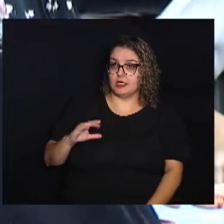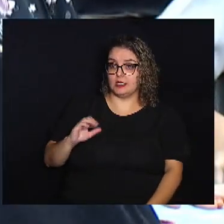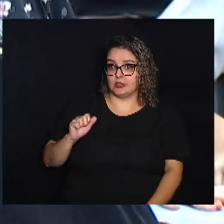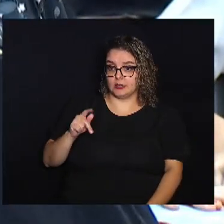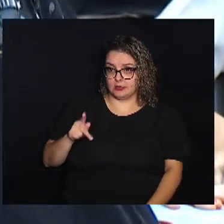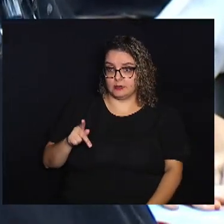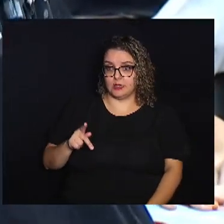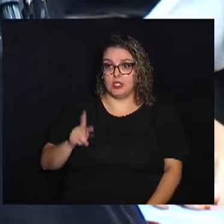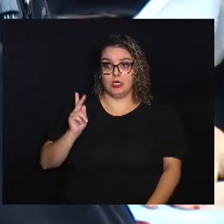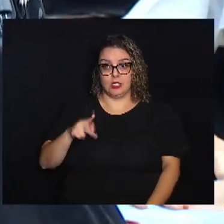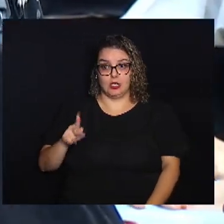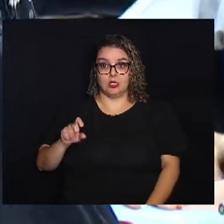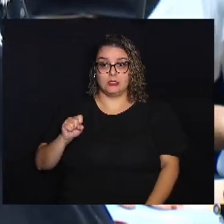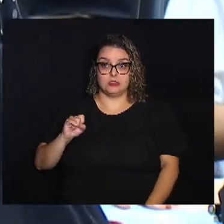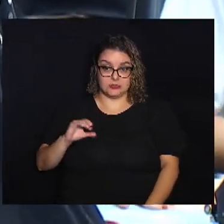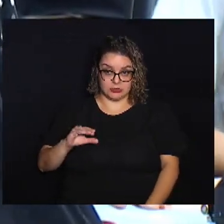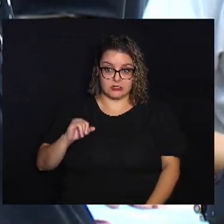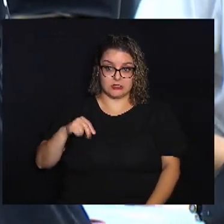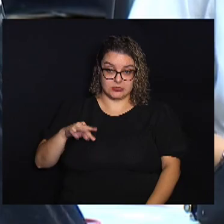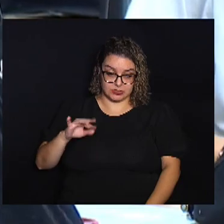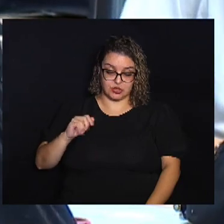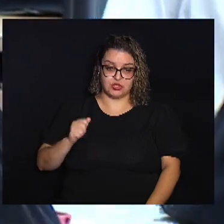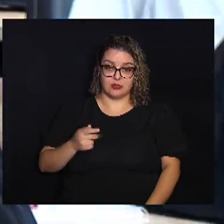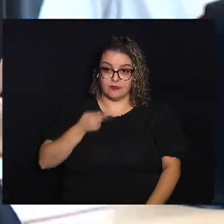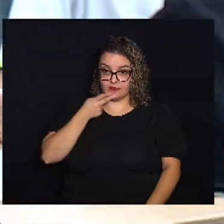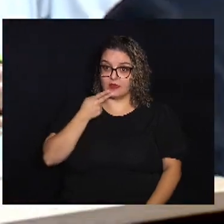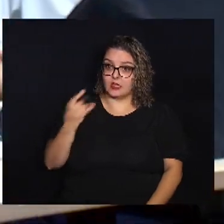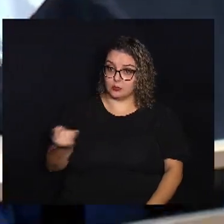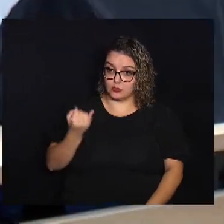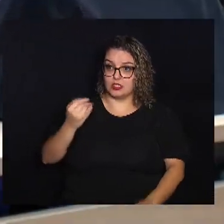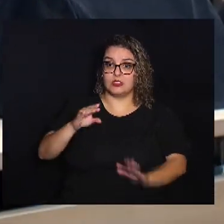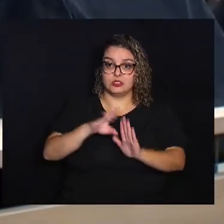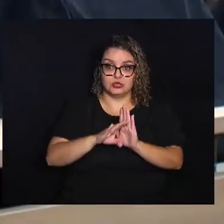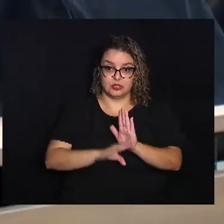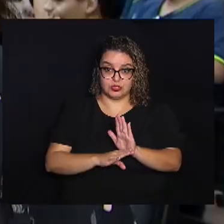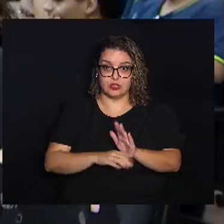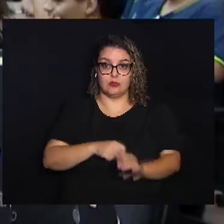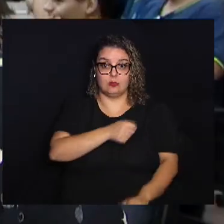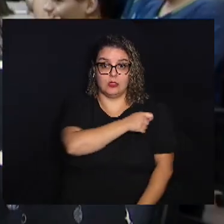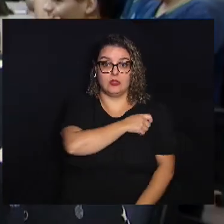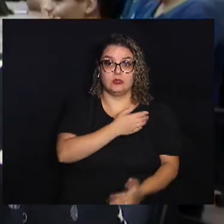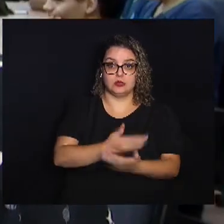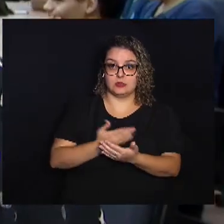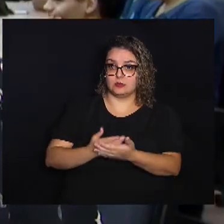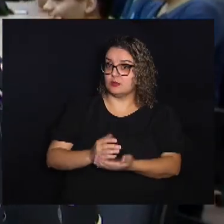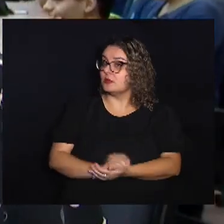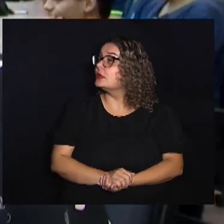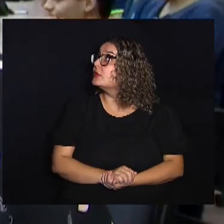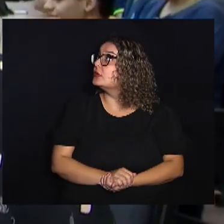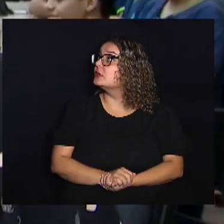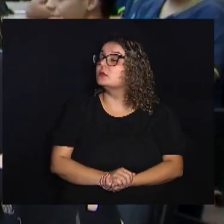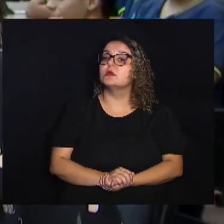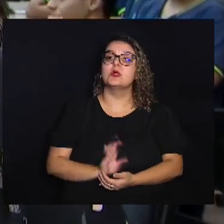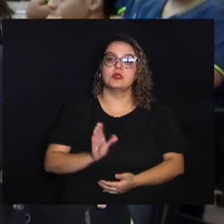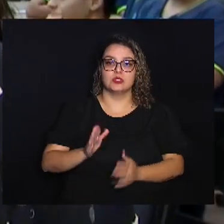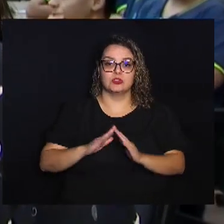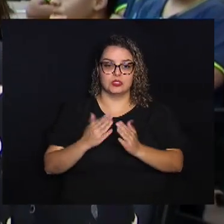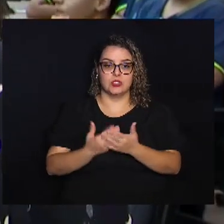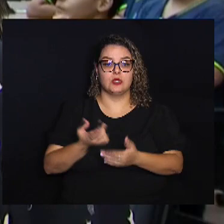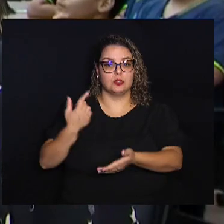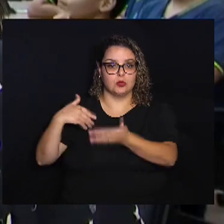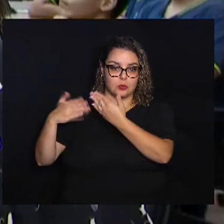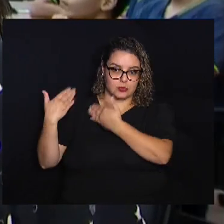A professora Cíntia Ressalta a importância Do programa Para os estudantes Nós já viemos Com a escola Em outros anos